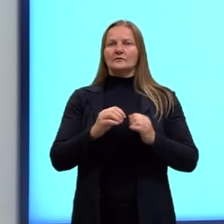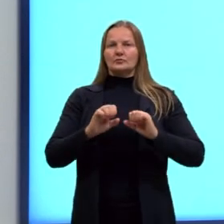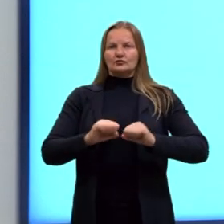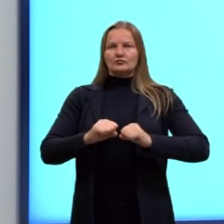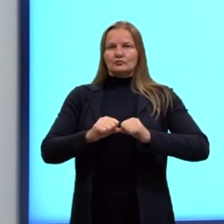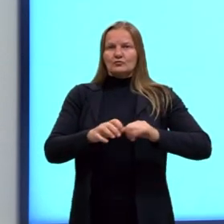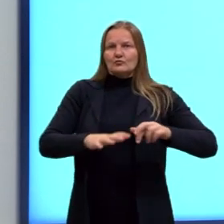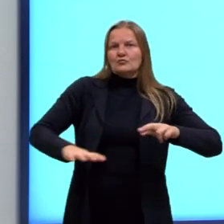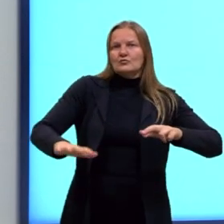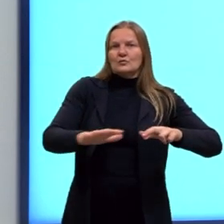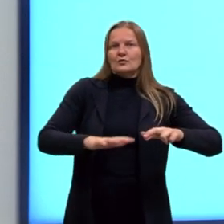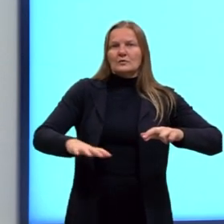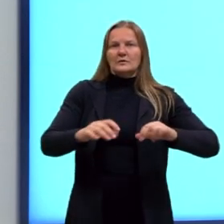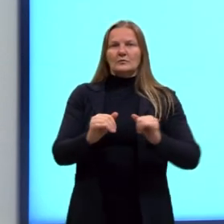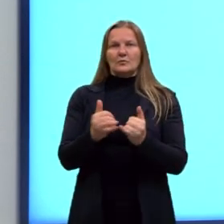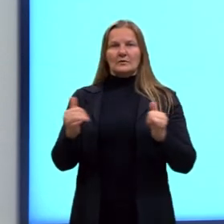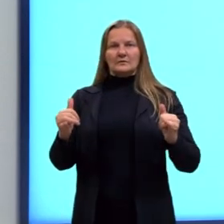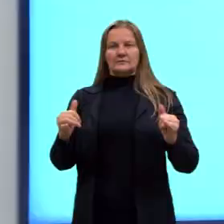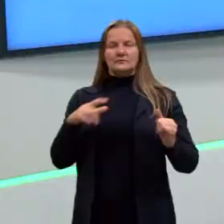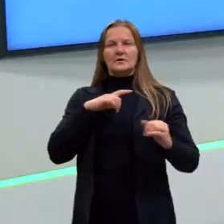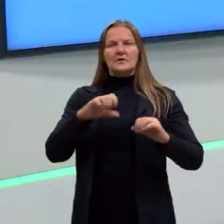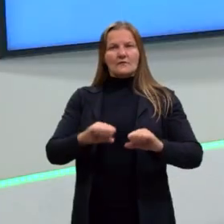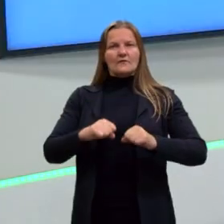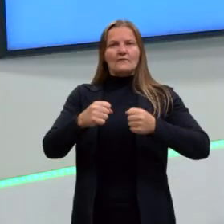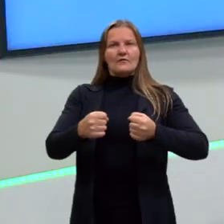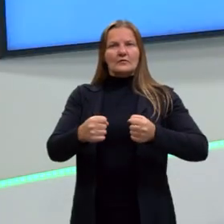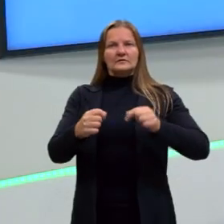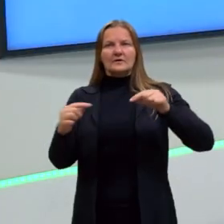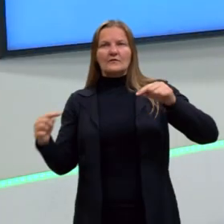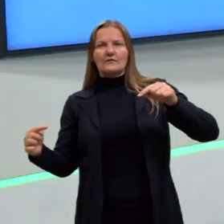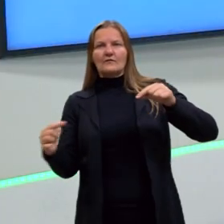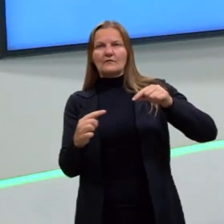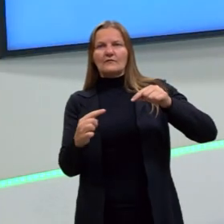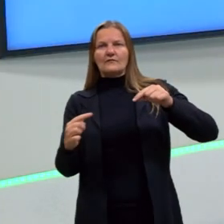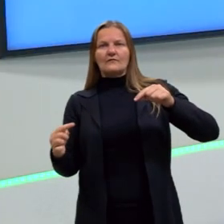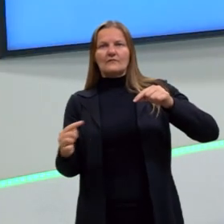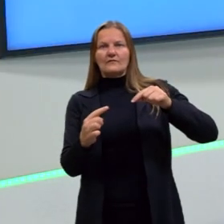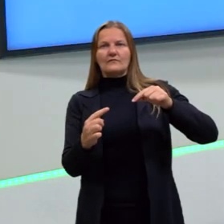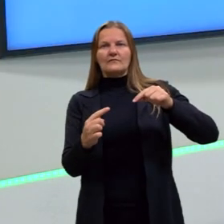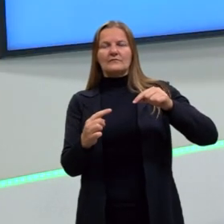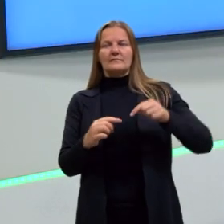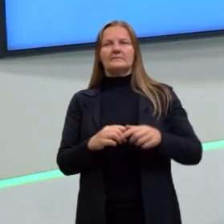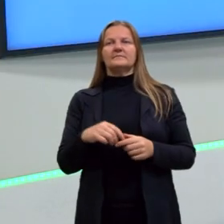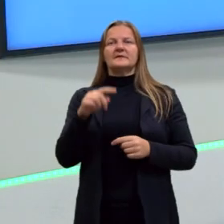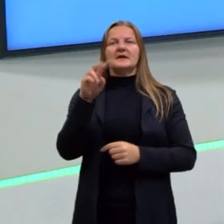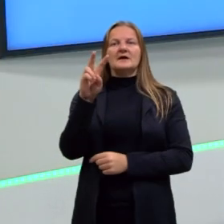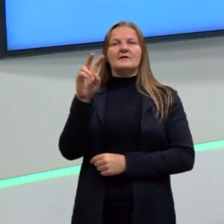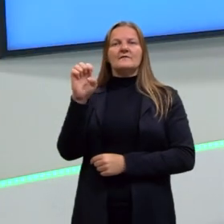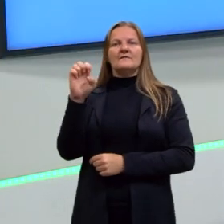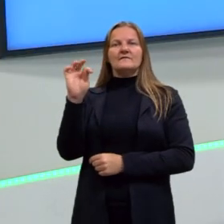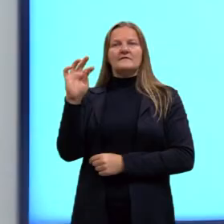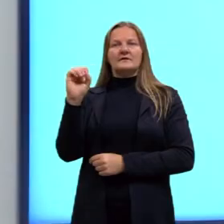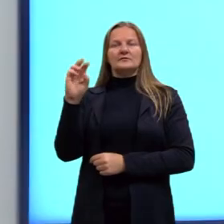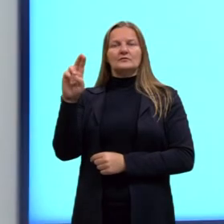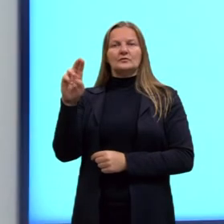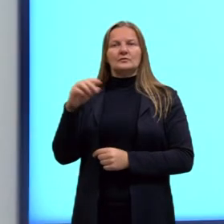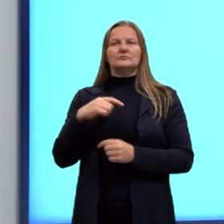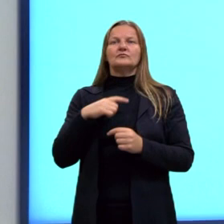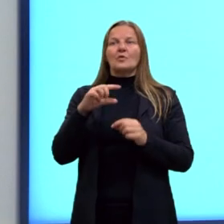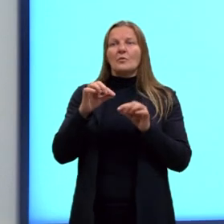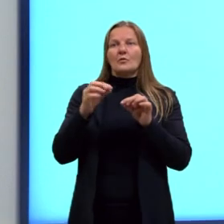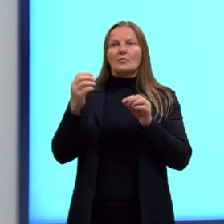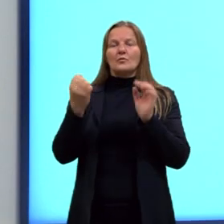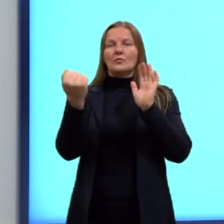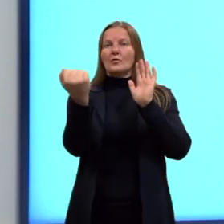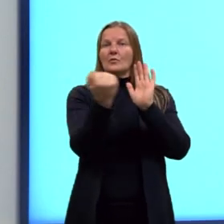ele é o quê? Um vetor? Força também é vetor. Então, a gente pode representar essas duas grandezas aqui